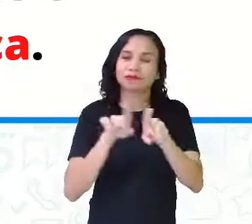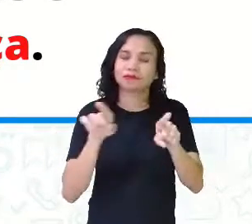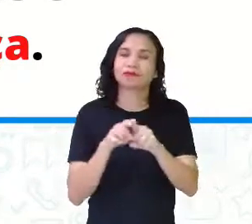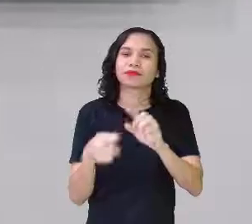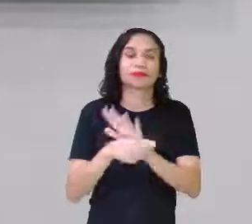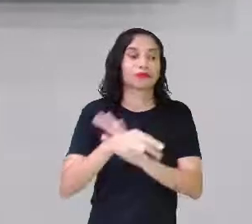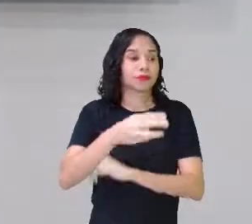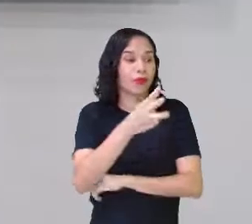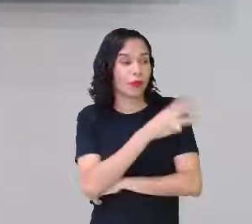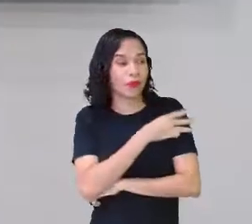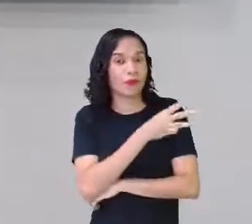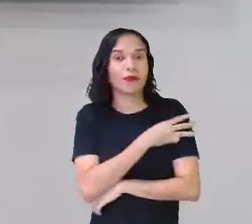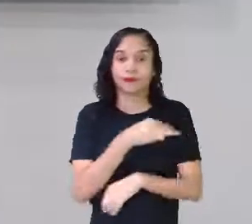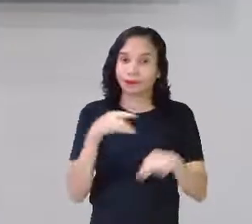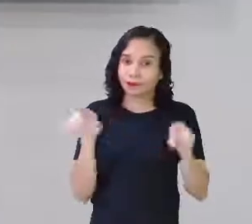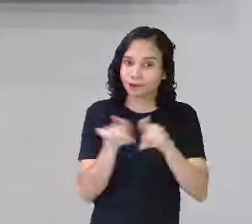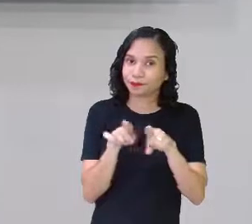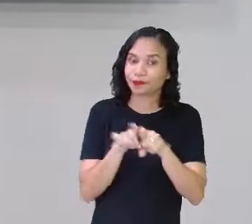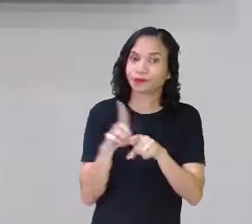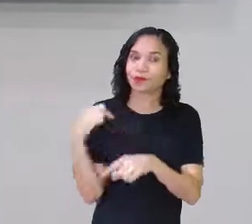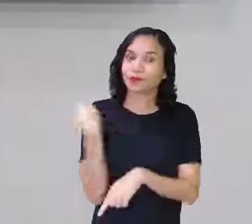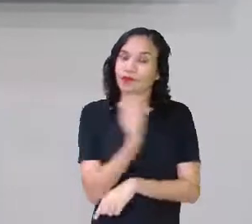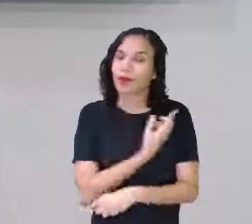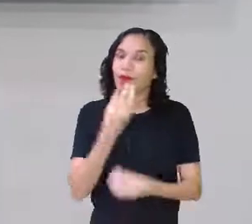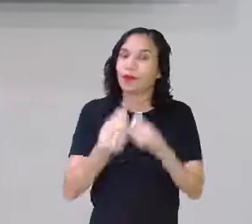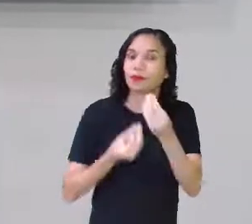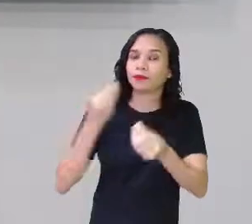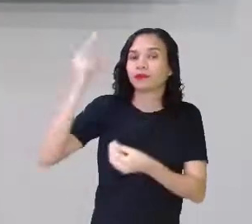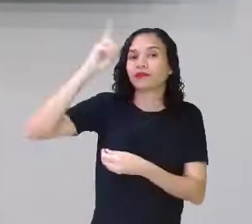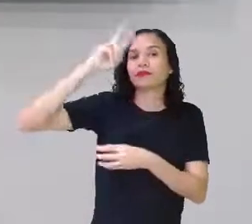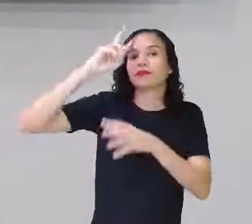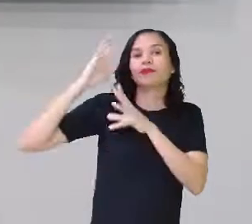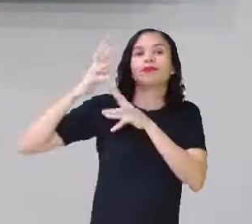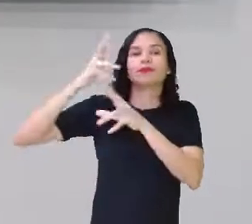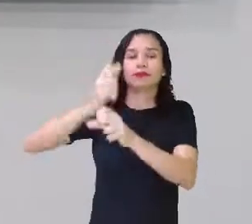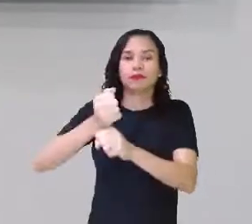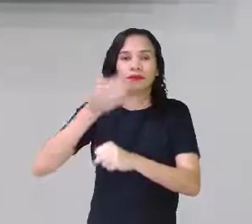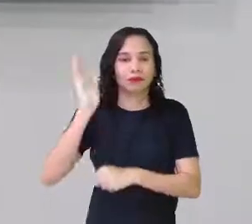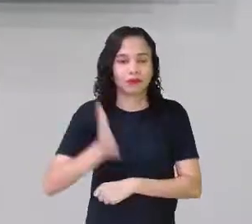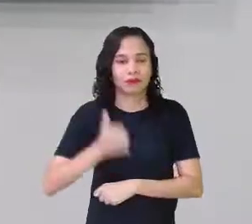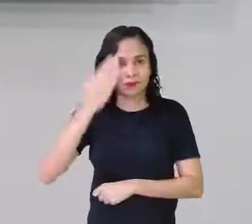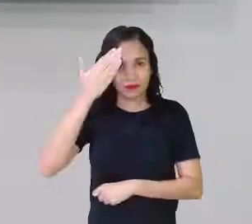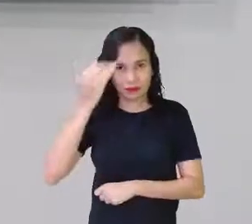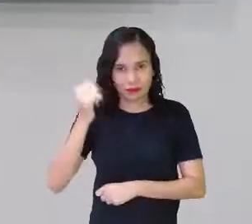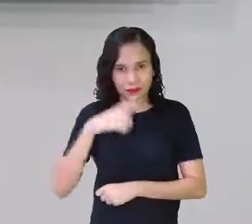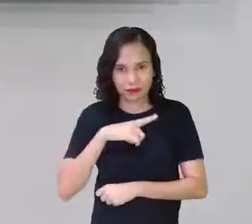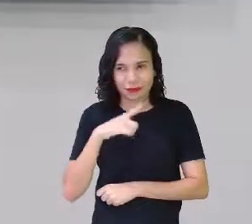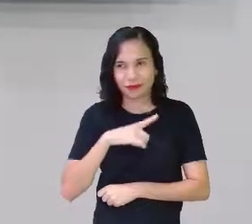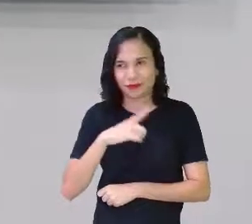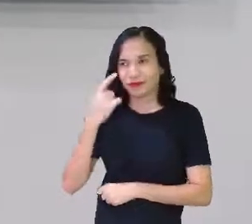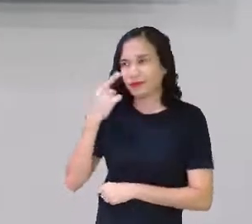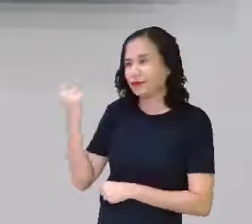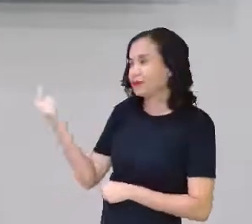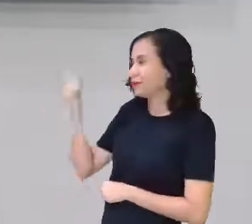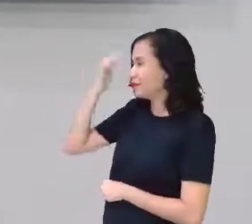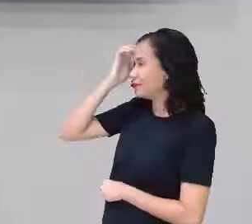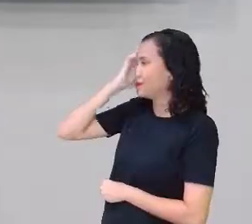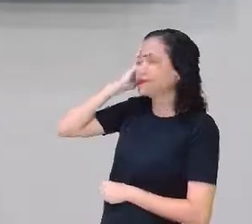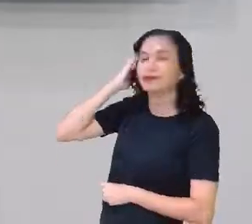Terceiro ano também. Então, estamos apenas relembrando o que vocês já sabem. As palavras